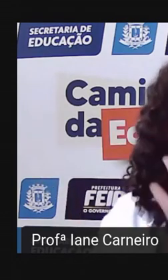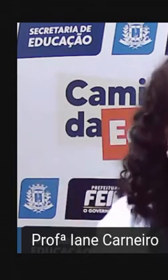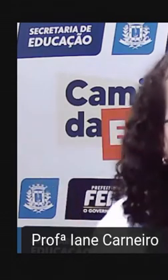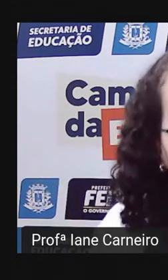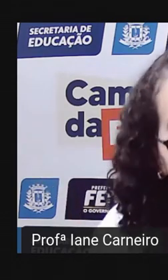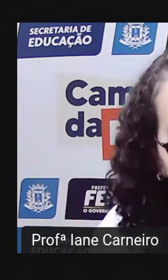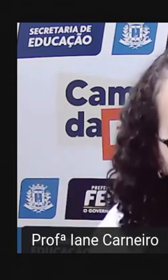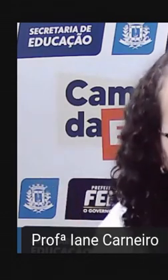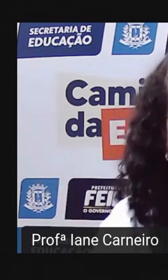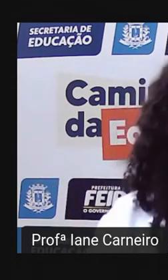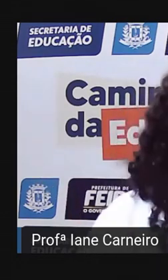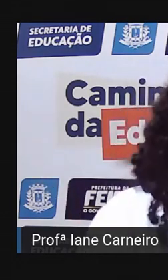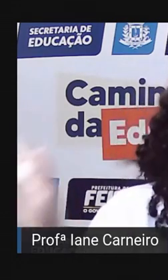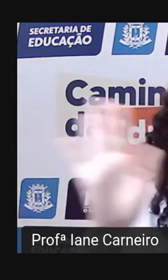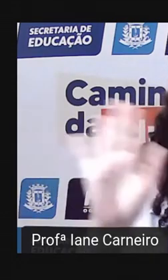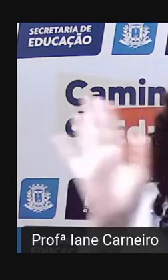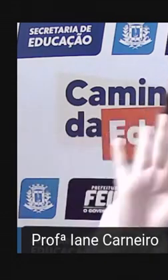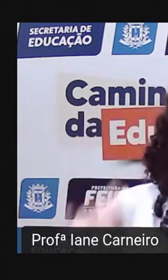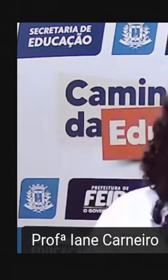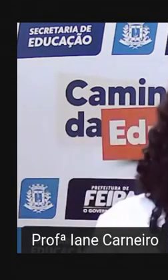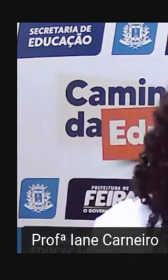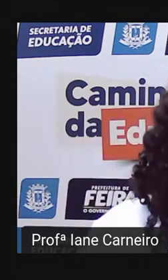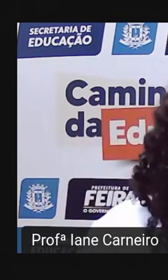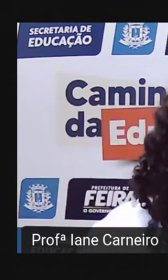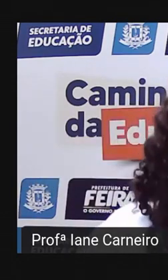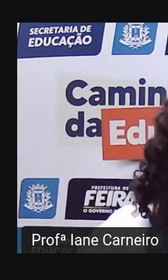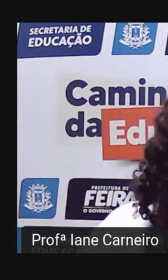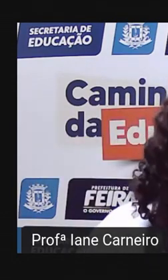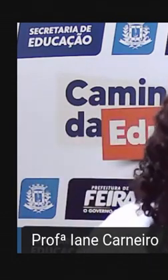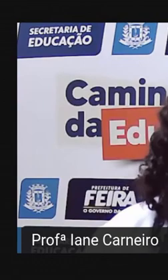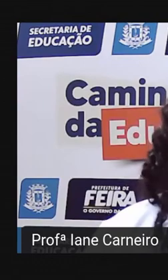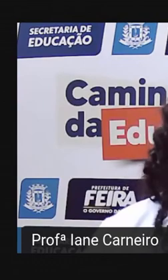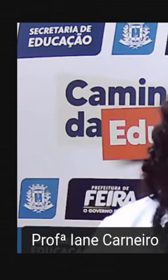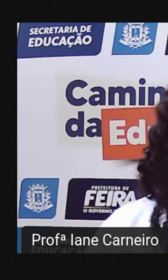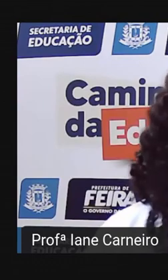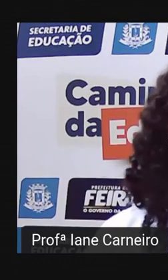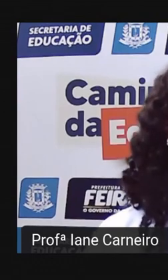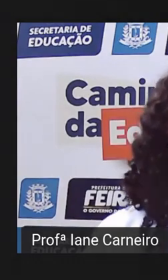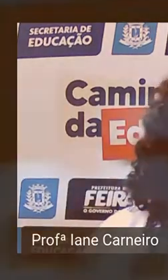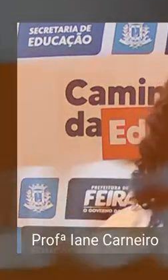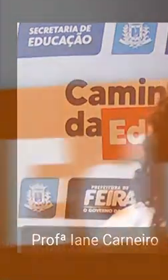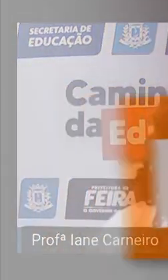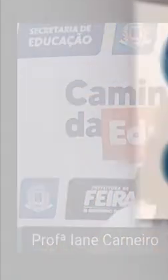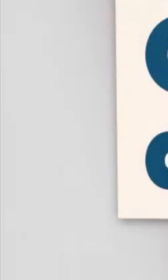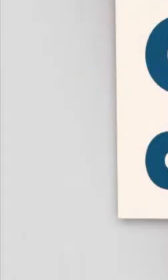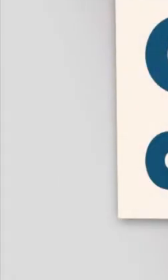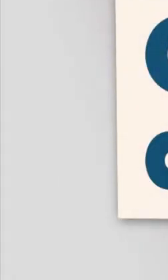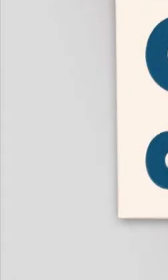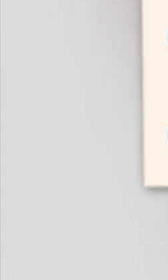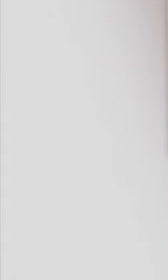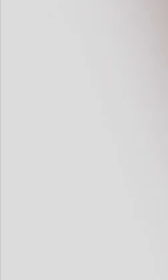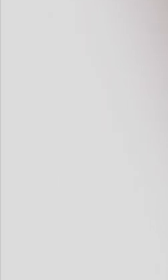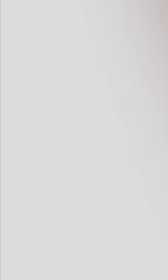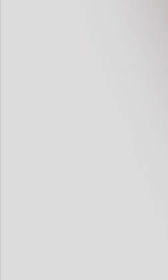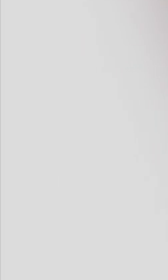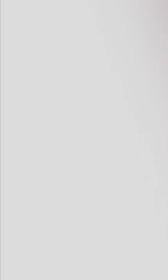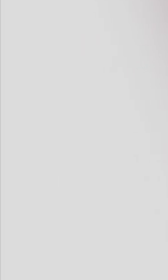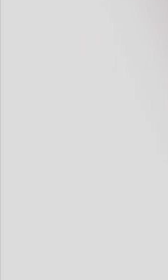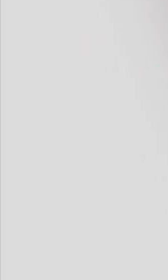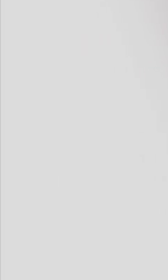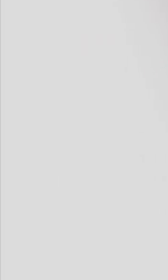gente Na próxima aula Um beijão E até mais Tchau, tchau Tchau, tchau